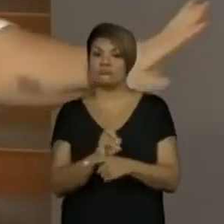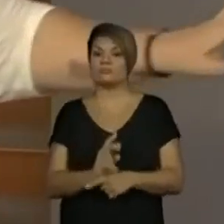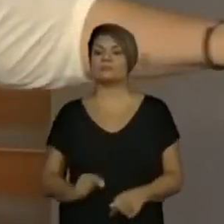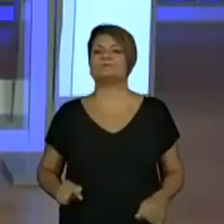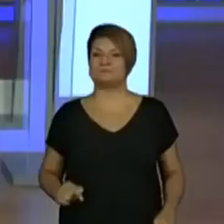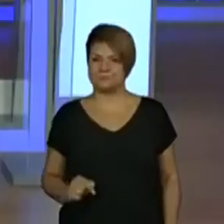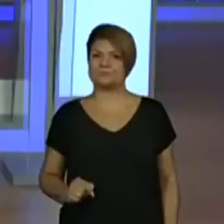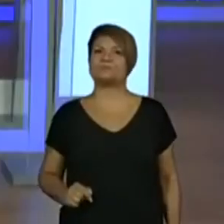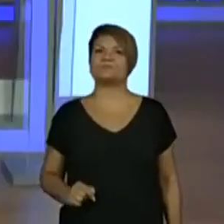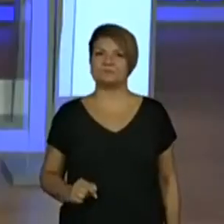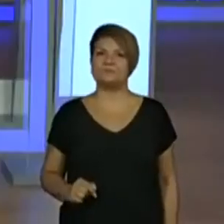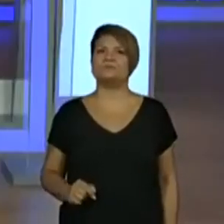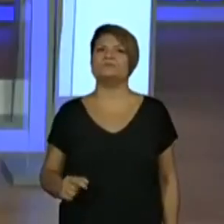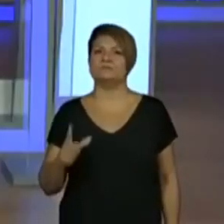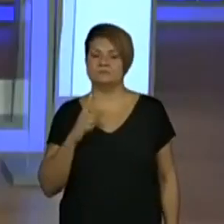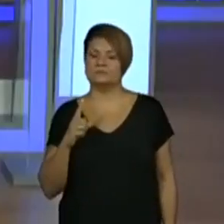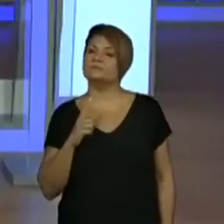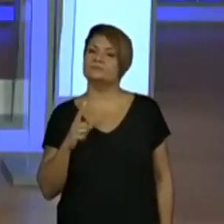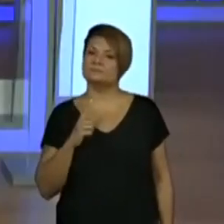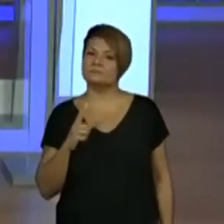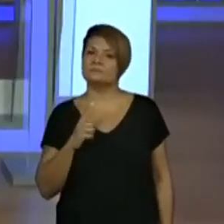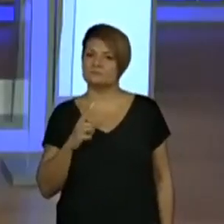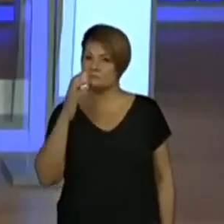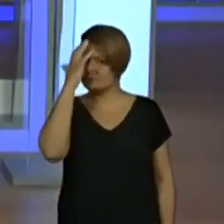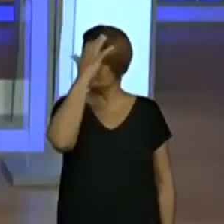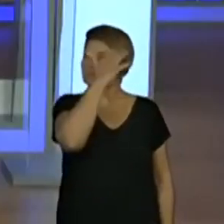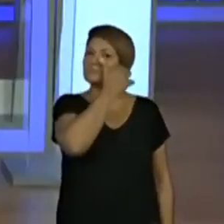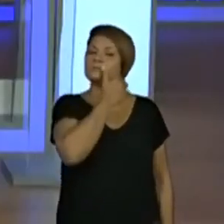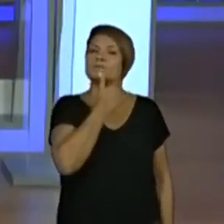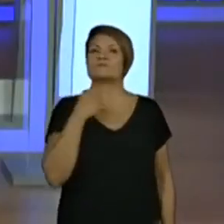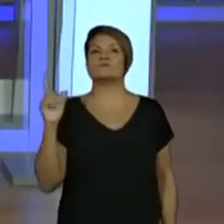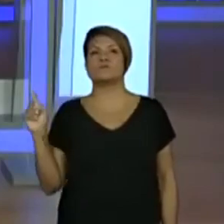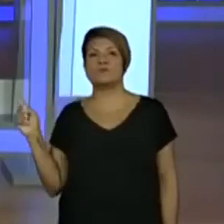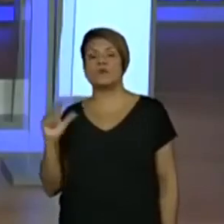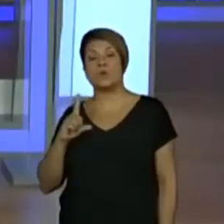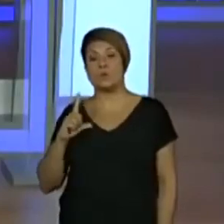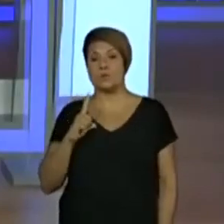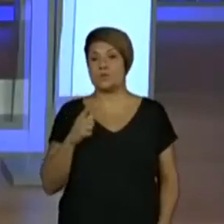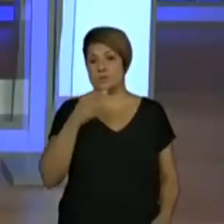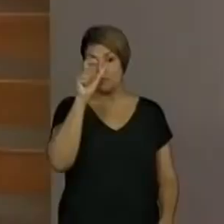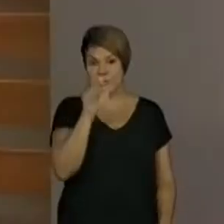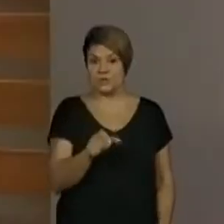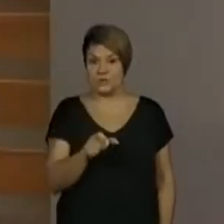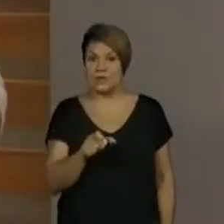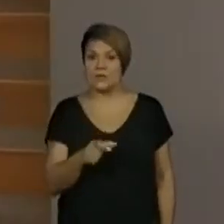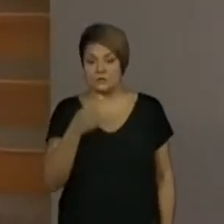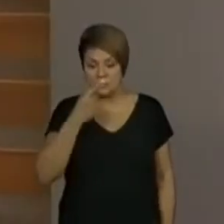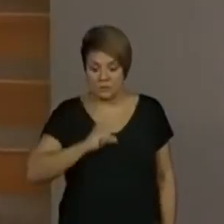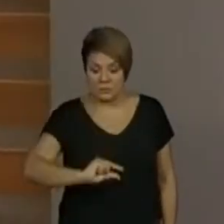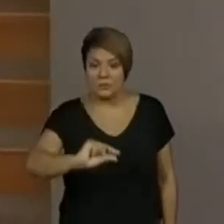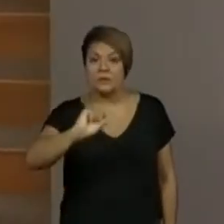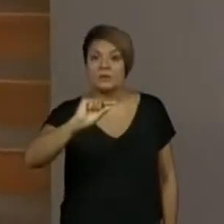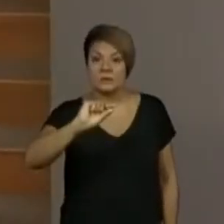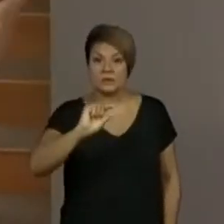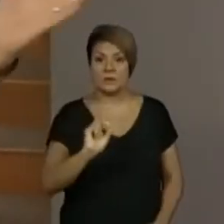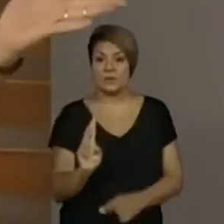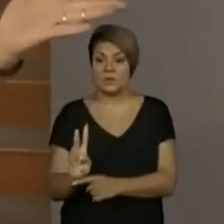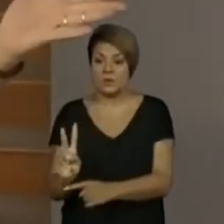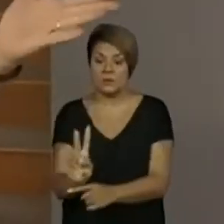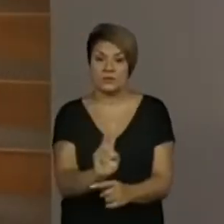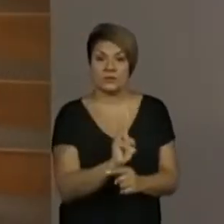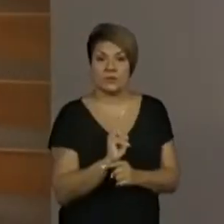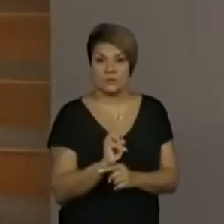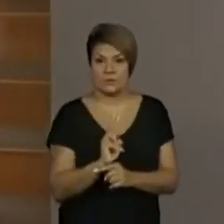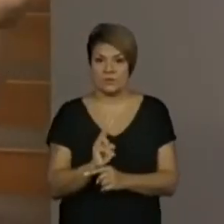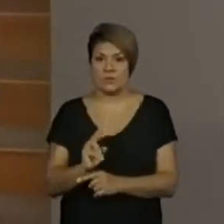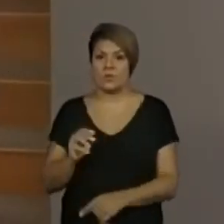uma das personagens aparece na capa do livro mostrando a questão do guardião, que é o mago.